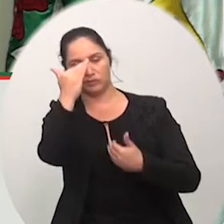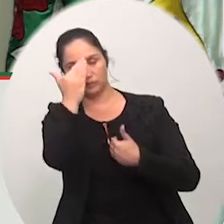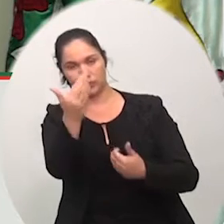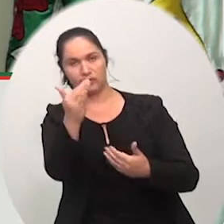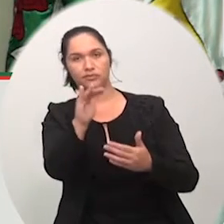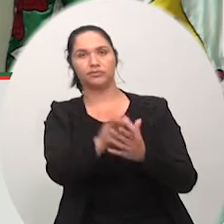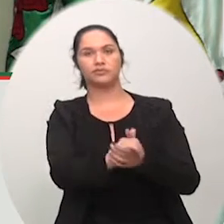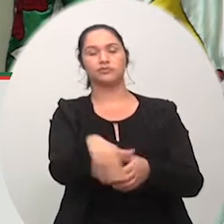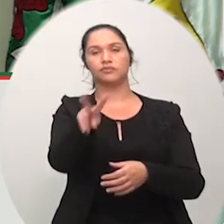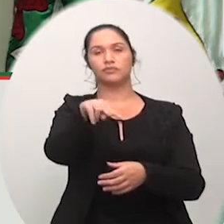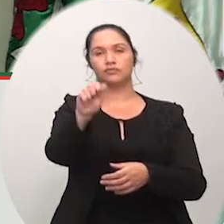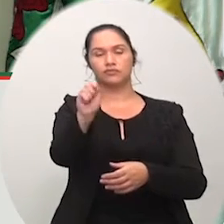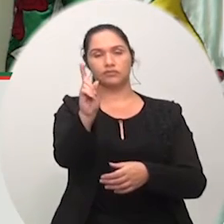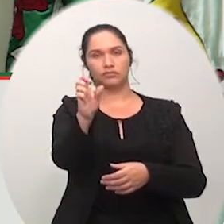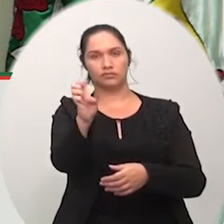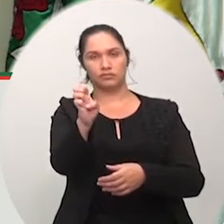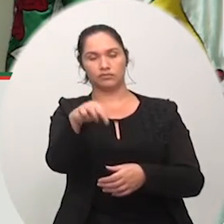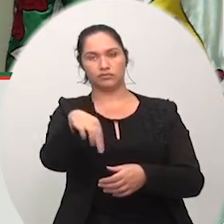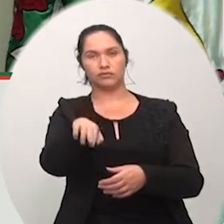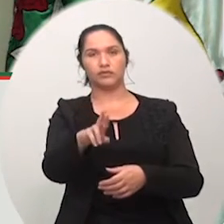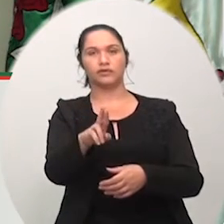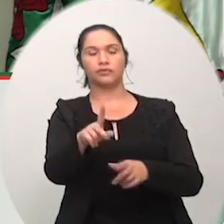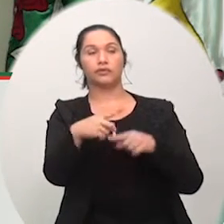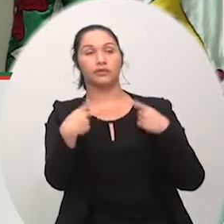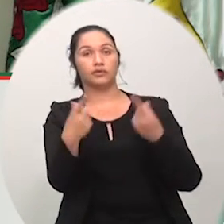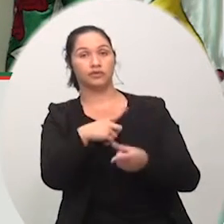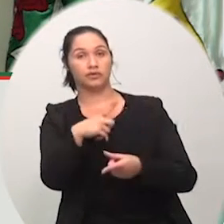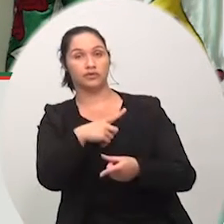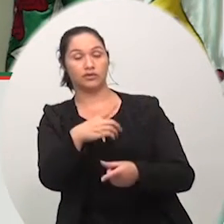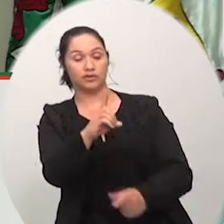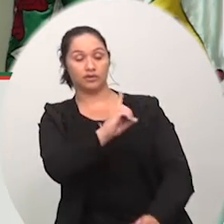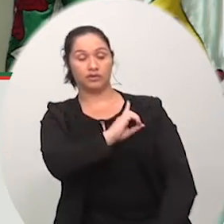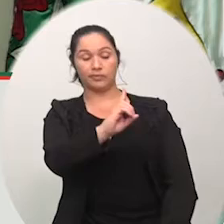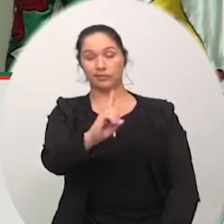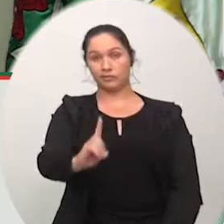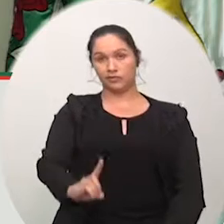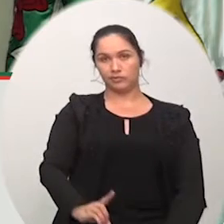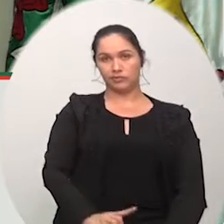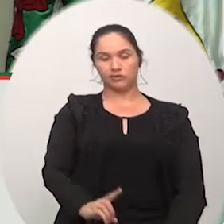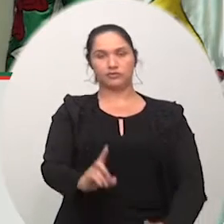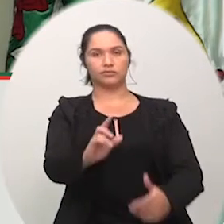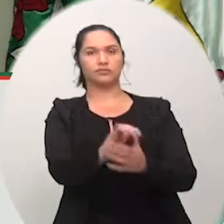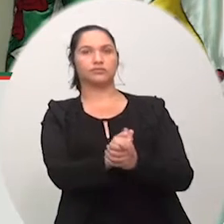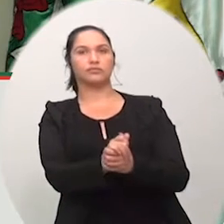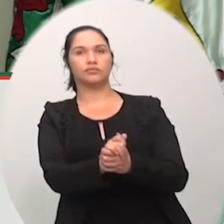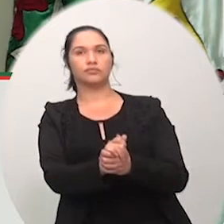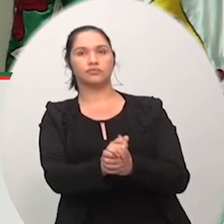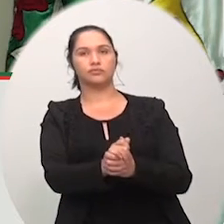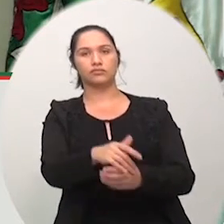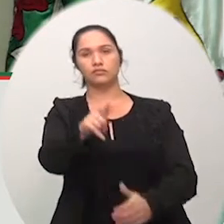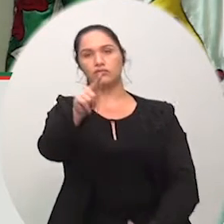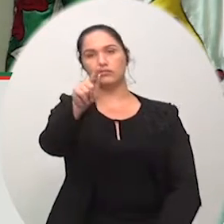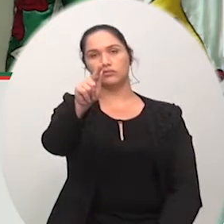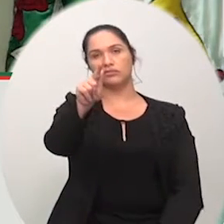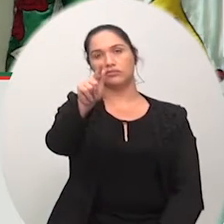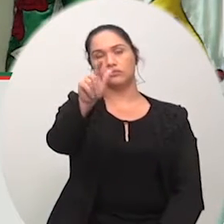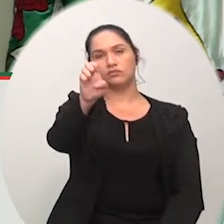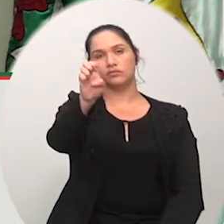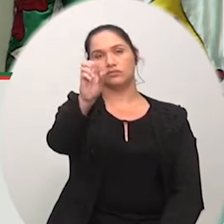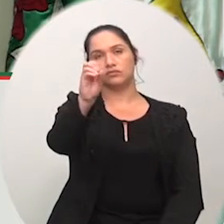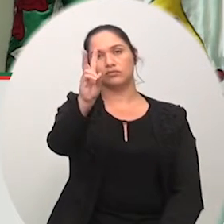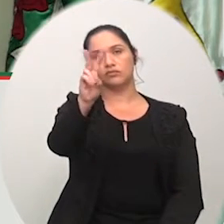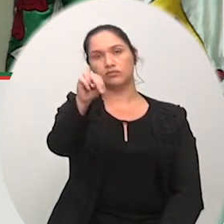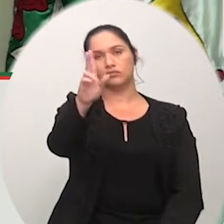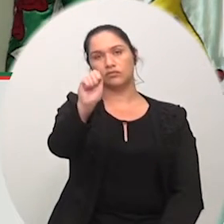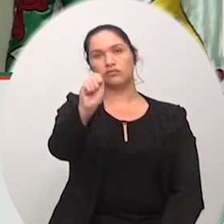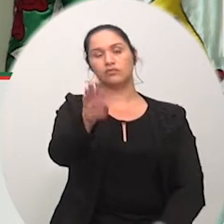vereadora Demir citou aqui que nós temos deputados você citou que temos deputados a Giovana o deputado